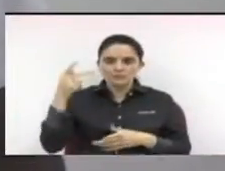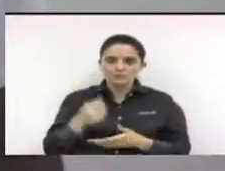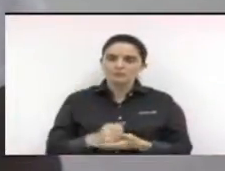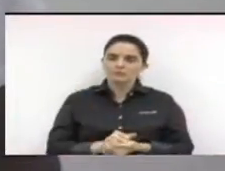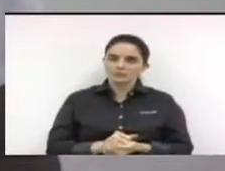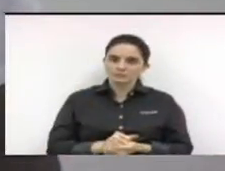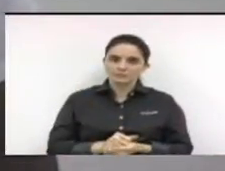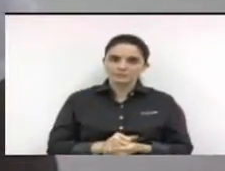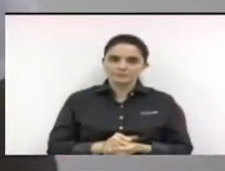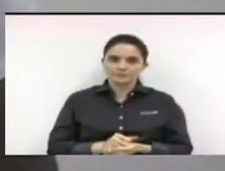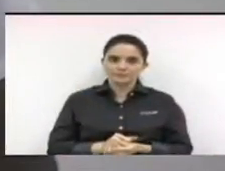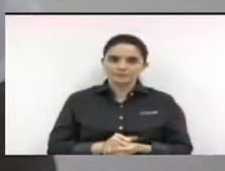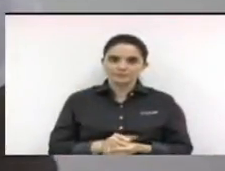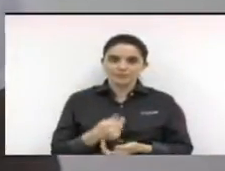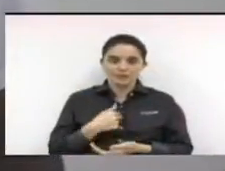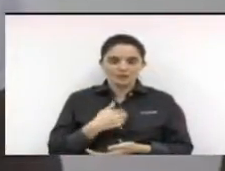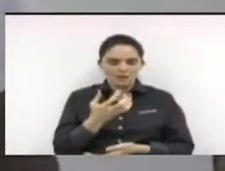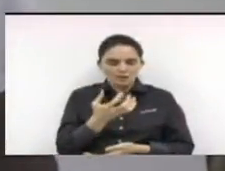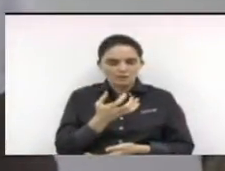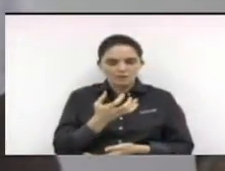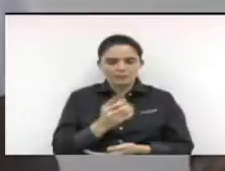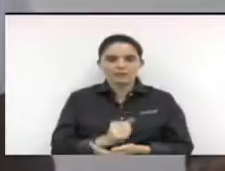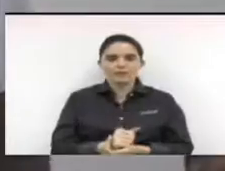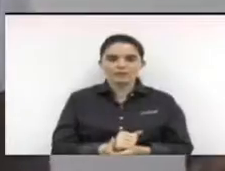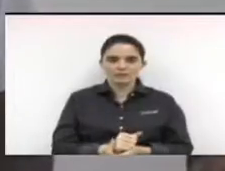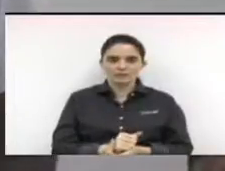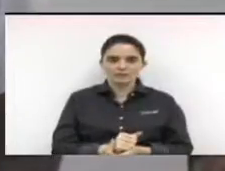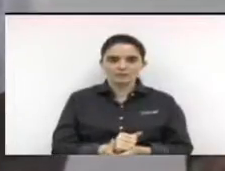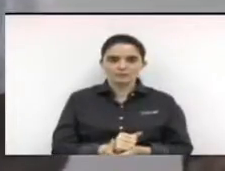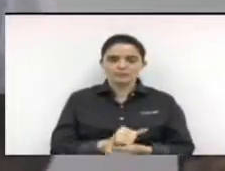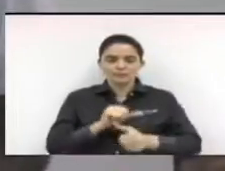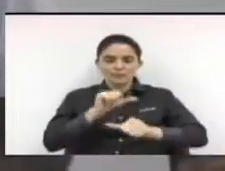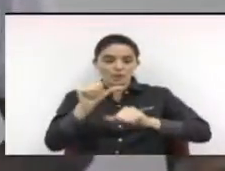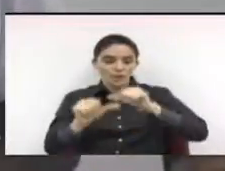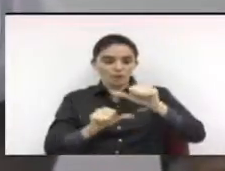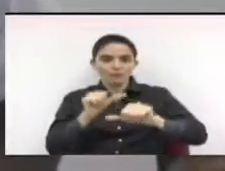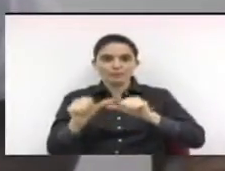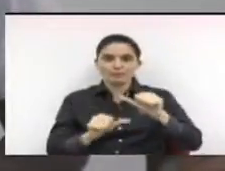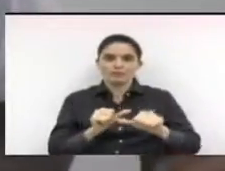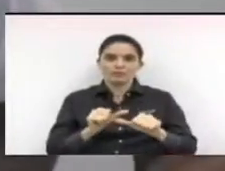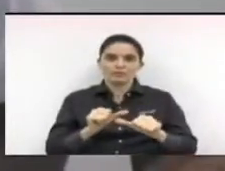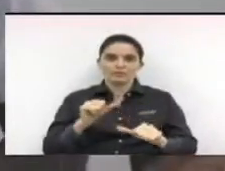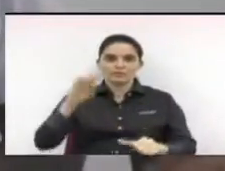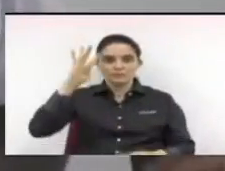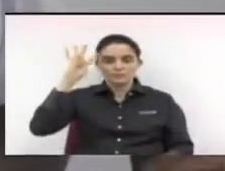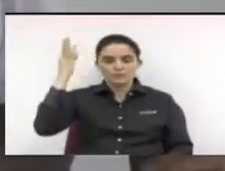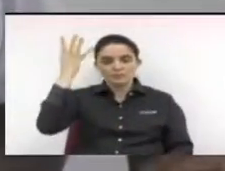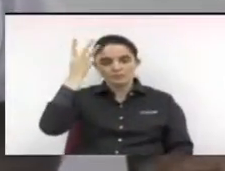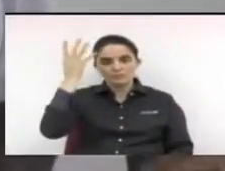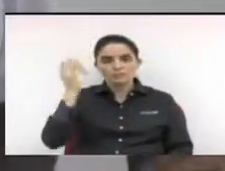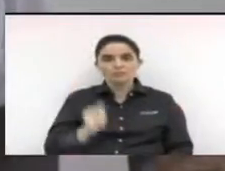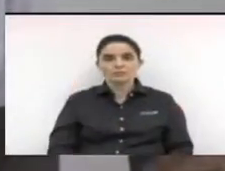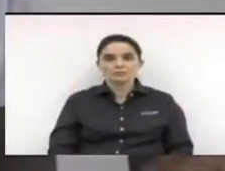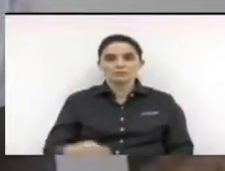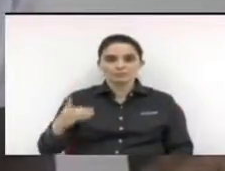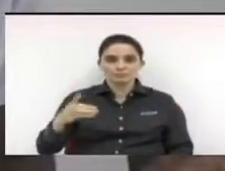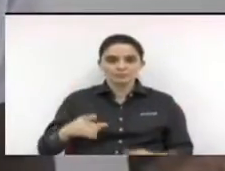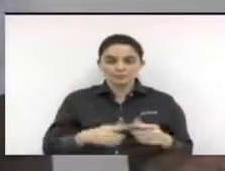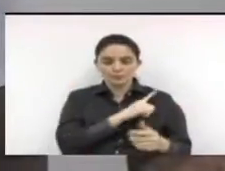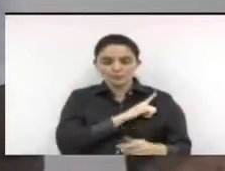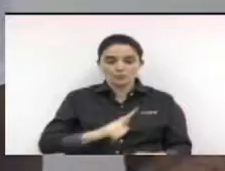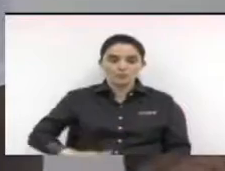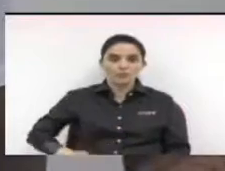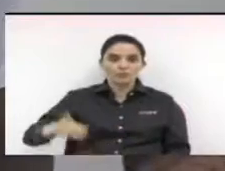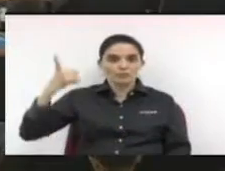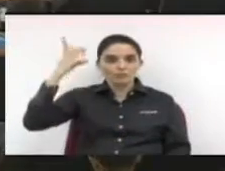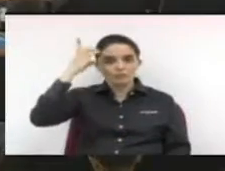seja reconsiderado essa decisão da governa Dilma, do PT.